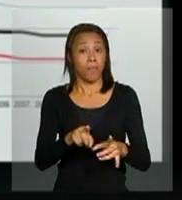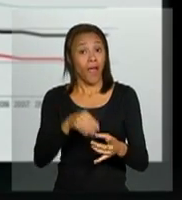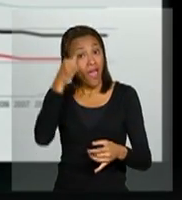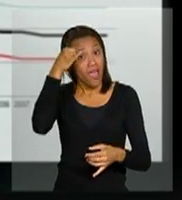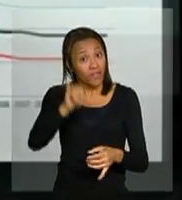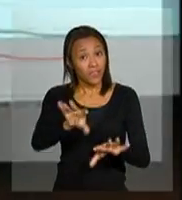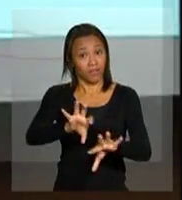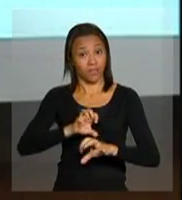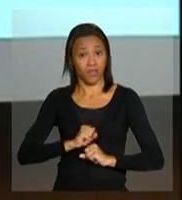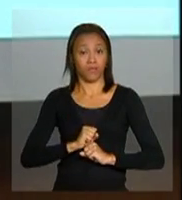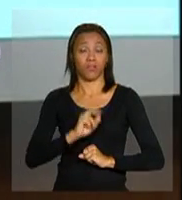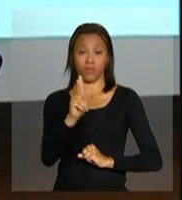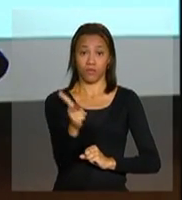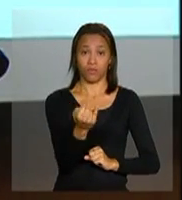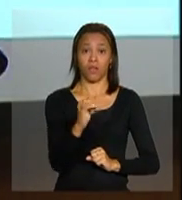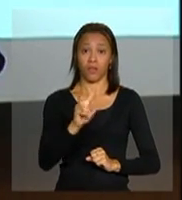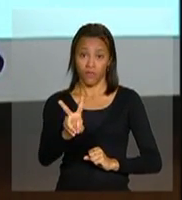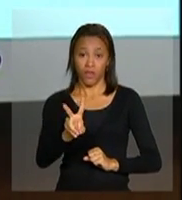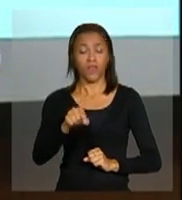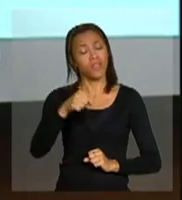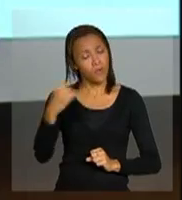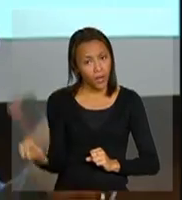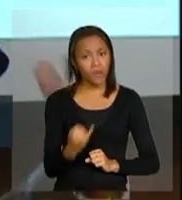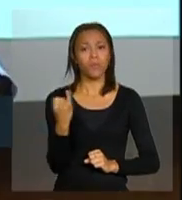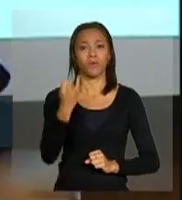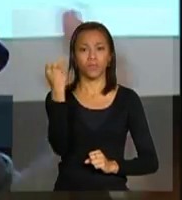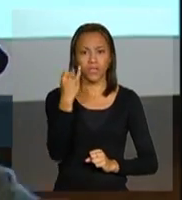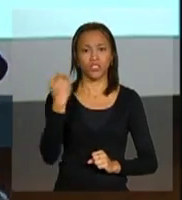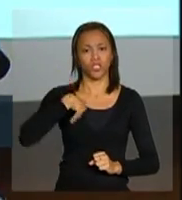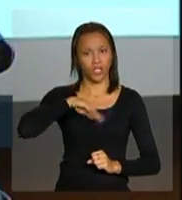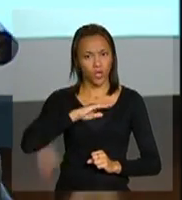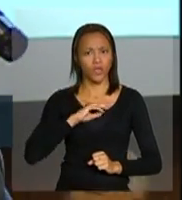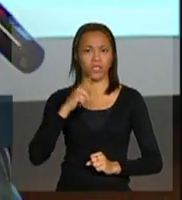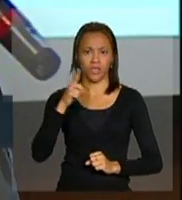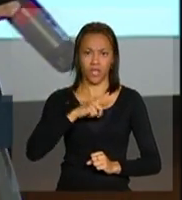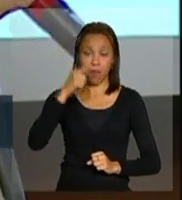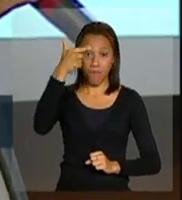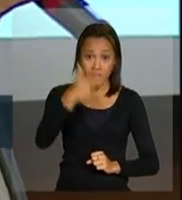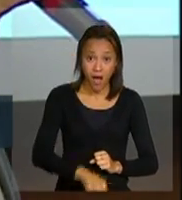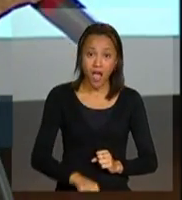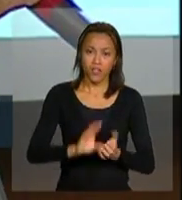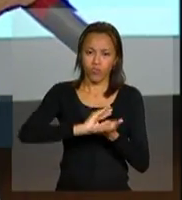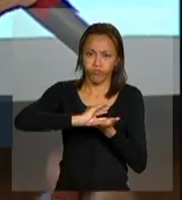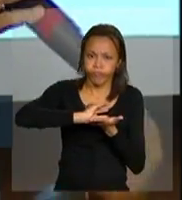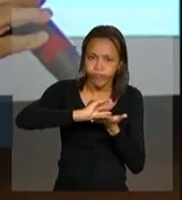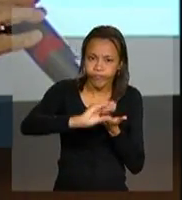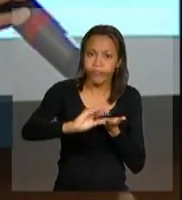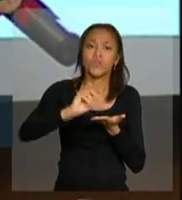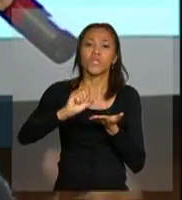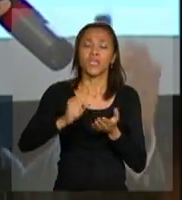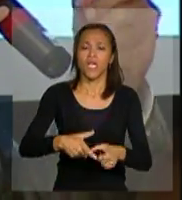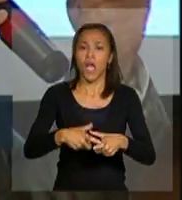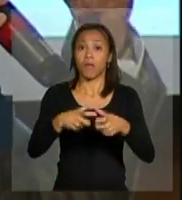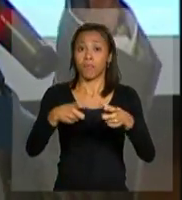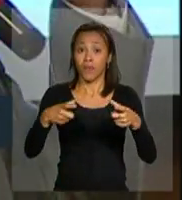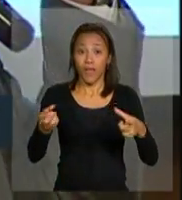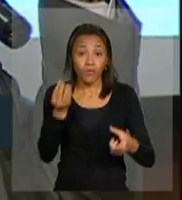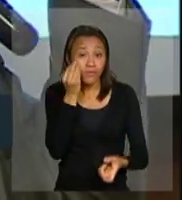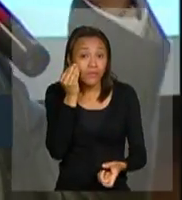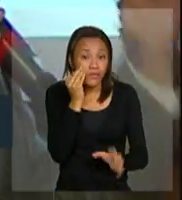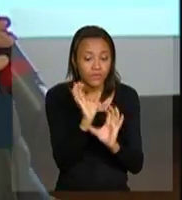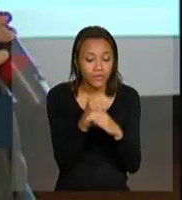sexual do HIV. Então, é fundamental, realmente, que tenhamos investimento no sentido de ampliar a testagem